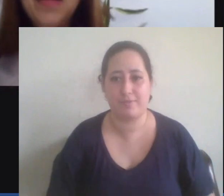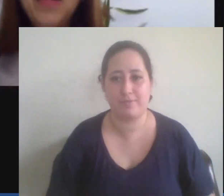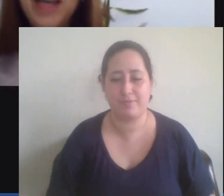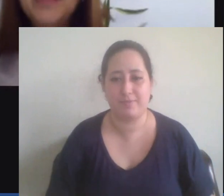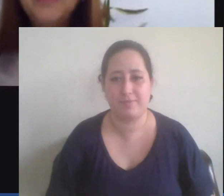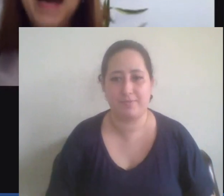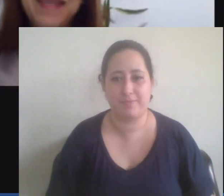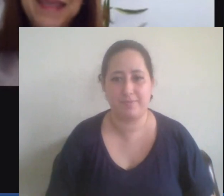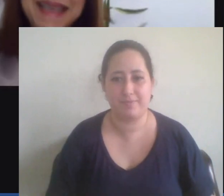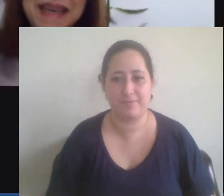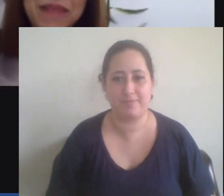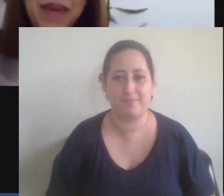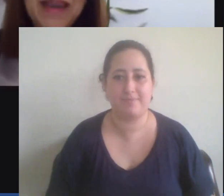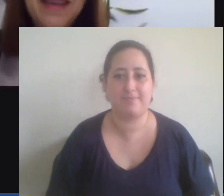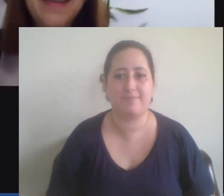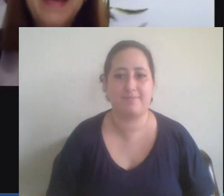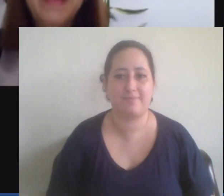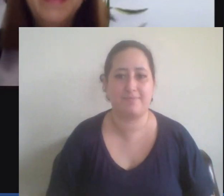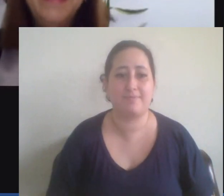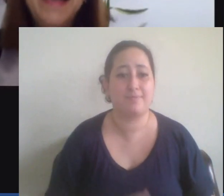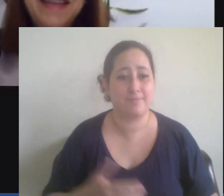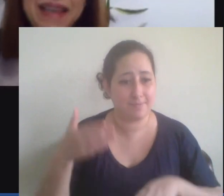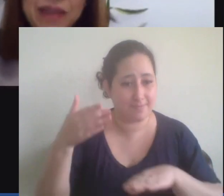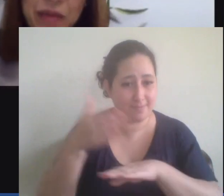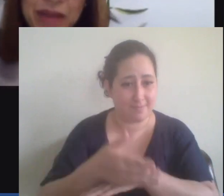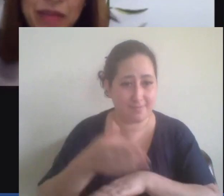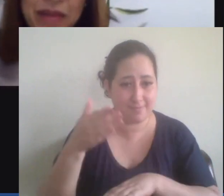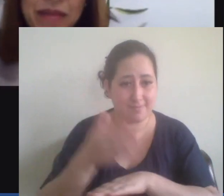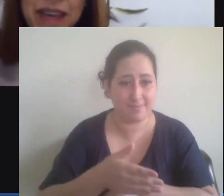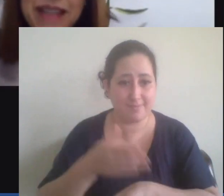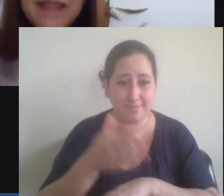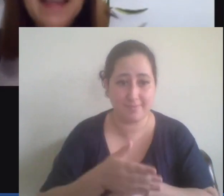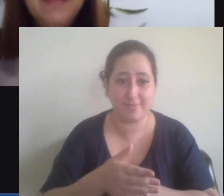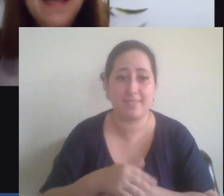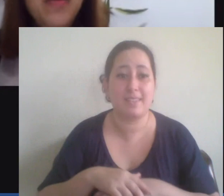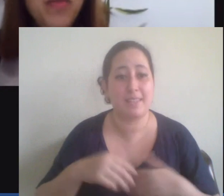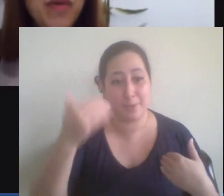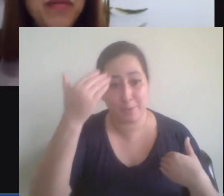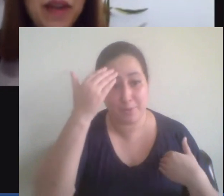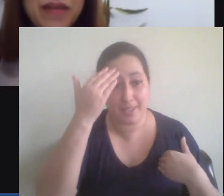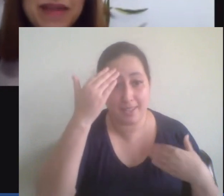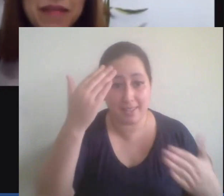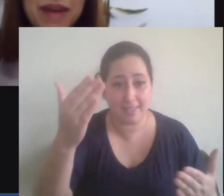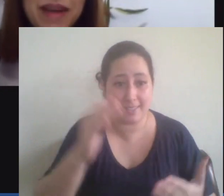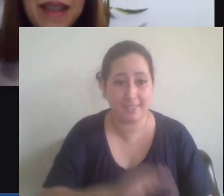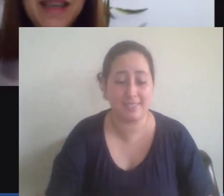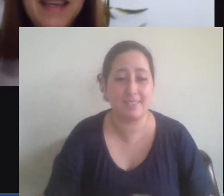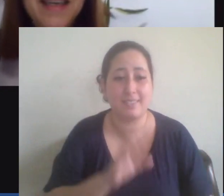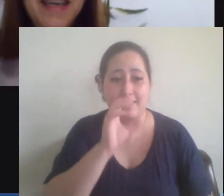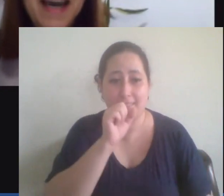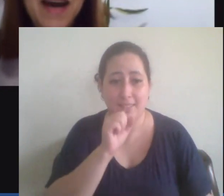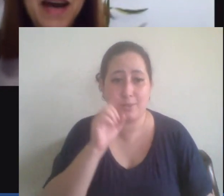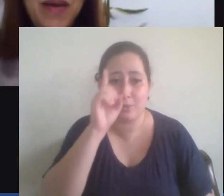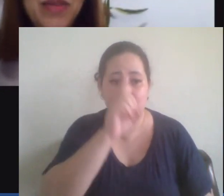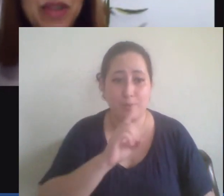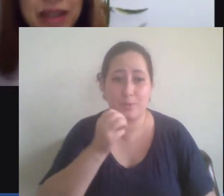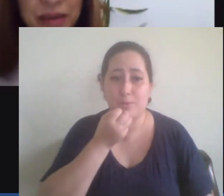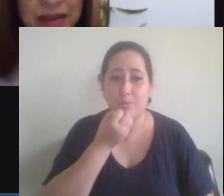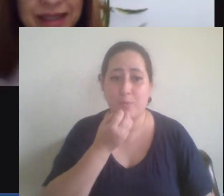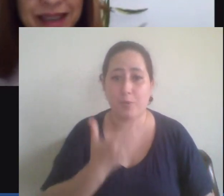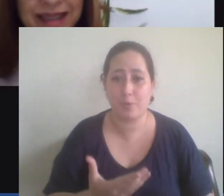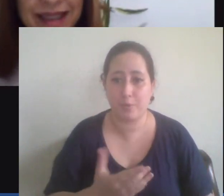então gente participem agradeço mais uma vez tenham um bom final de semana e